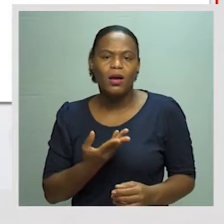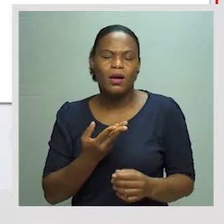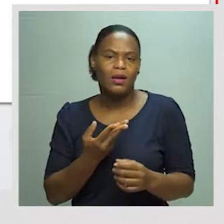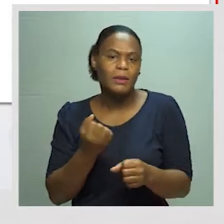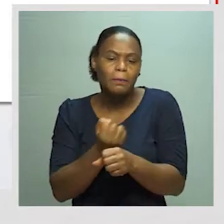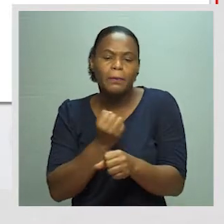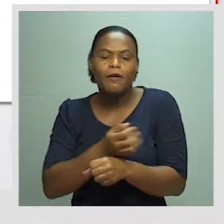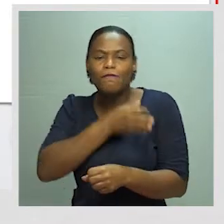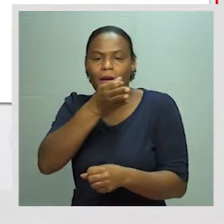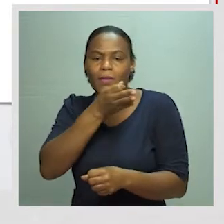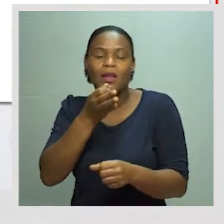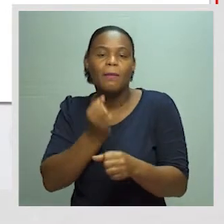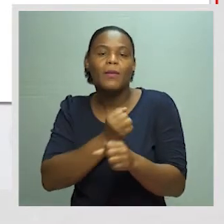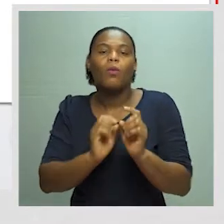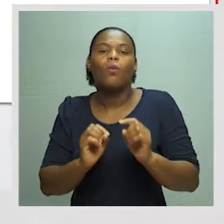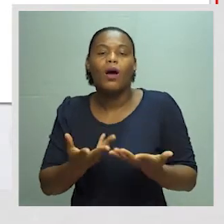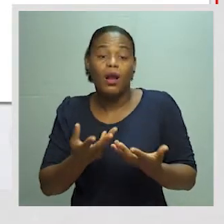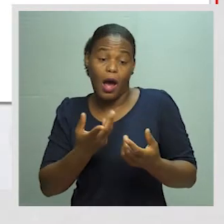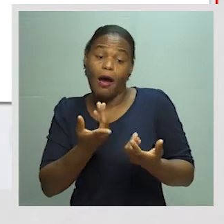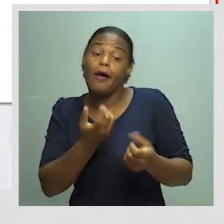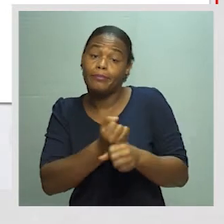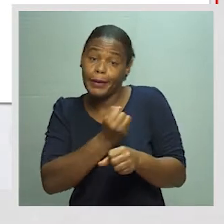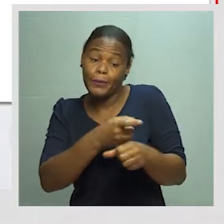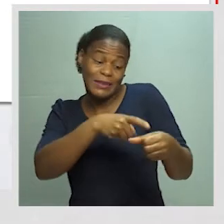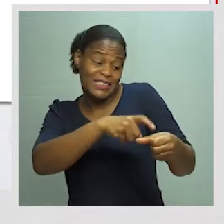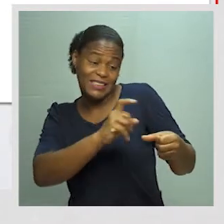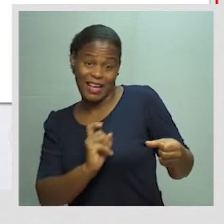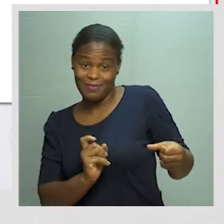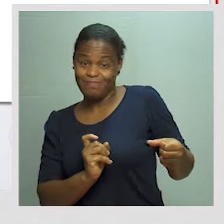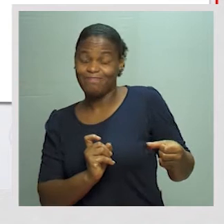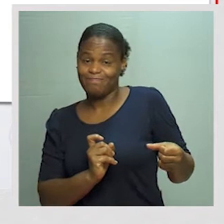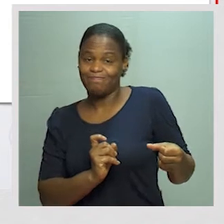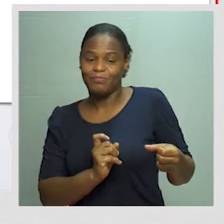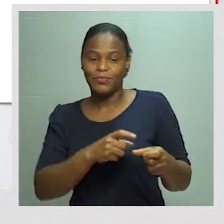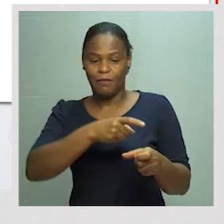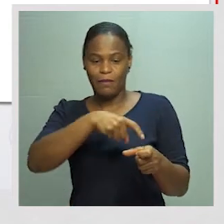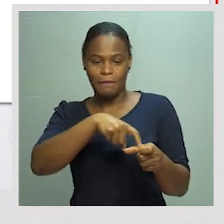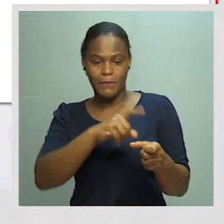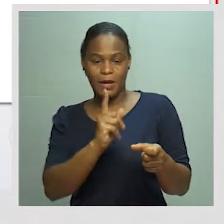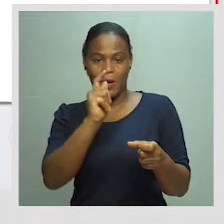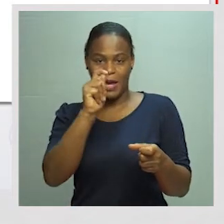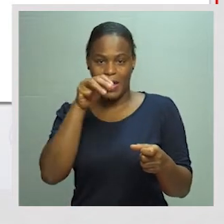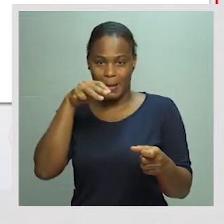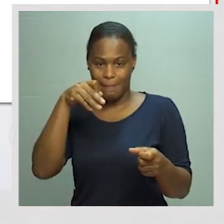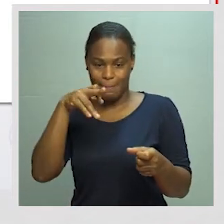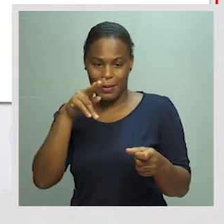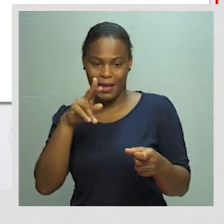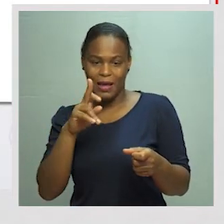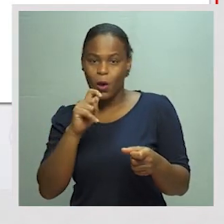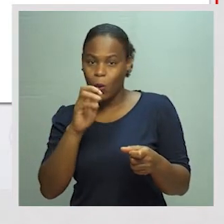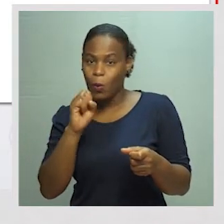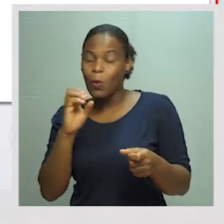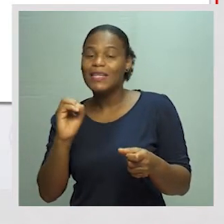os empregos da família? Empregos é o quando sai, fluxo de saída. Empregos, impostos e contribuições